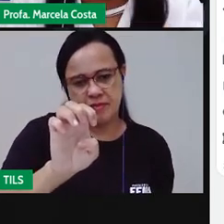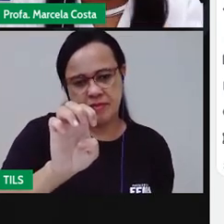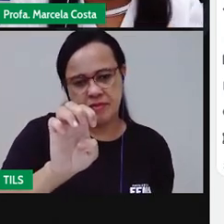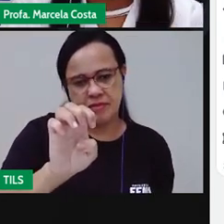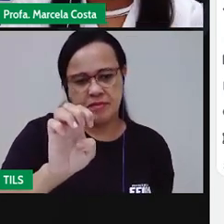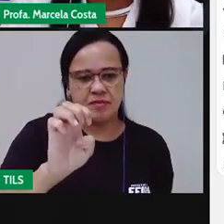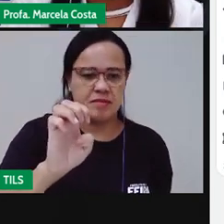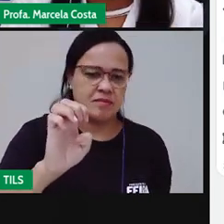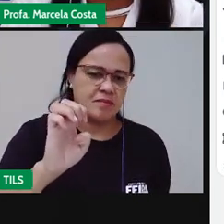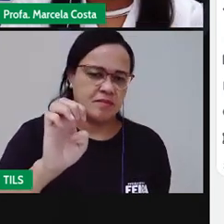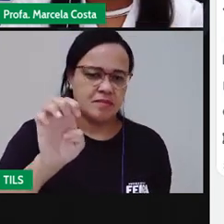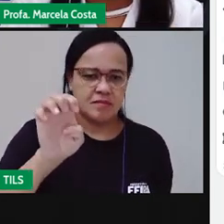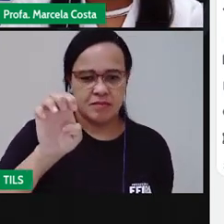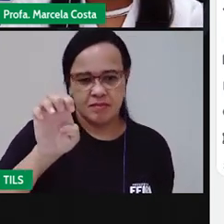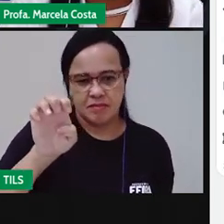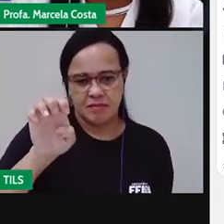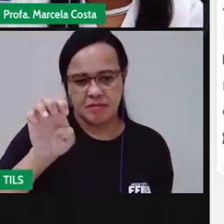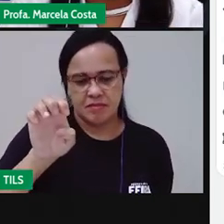esquerdo.